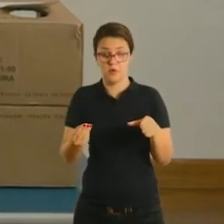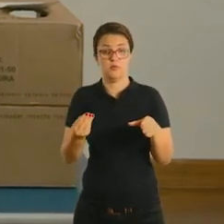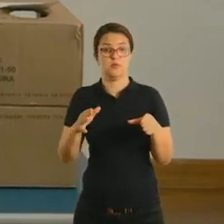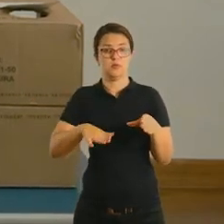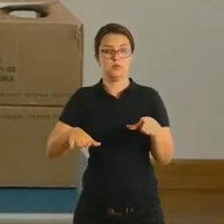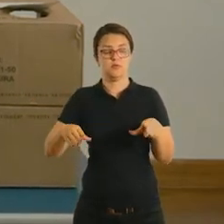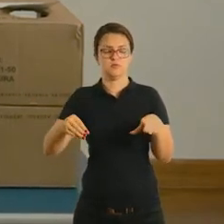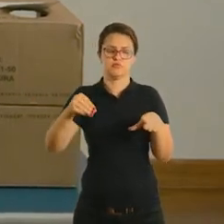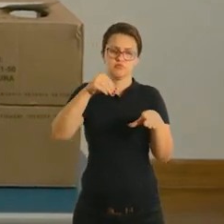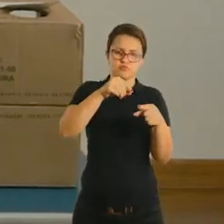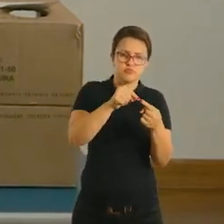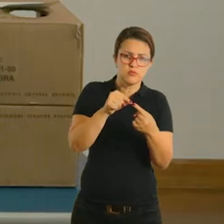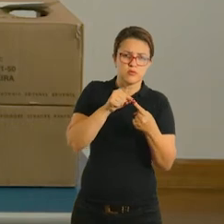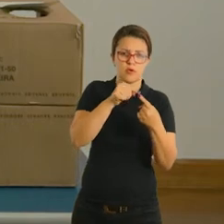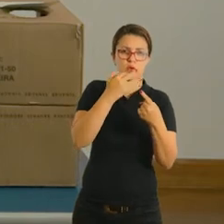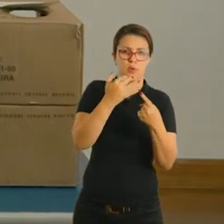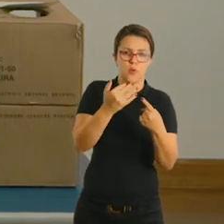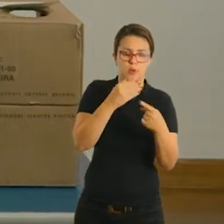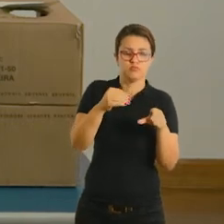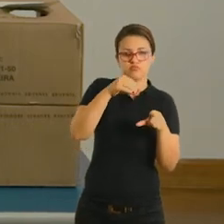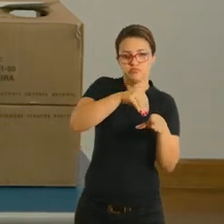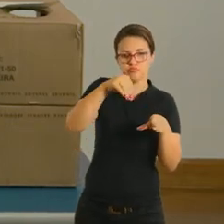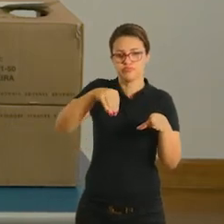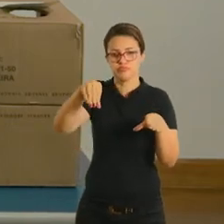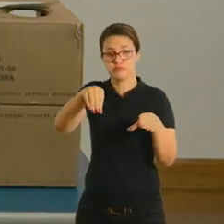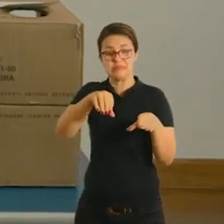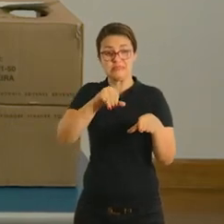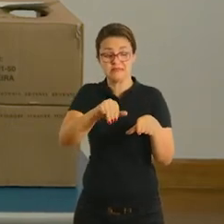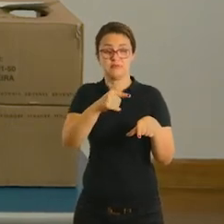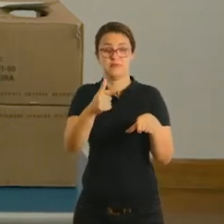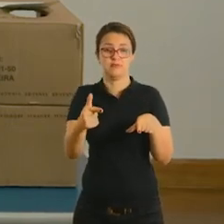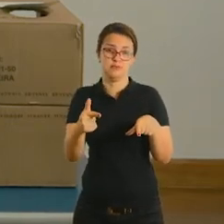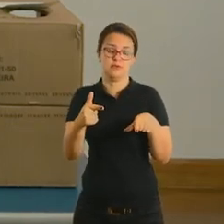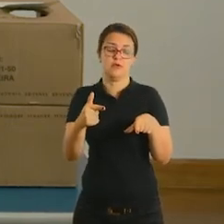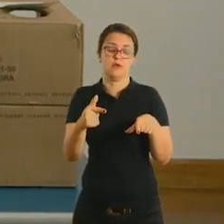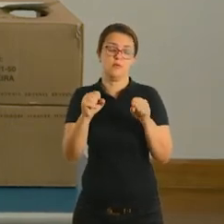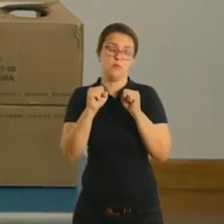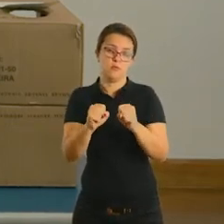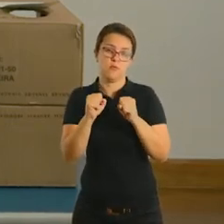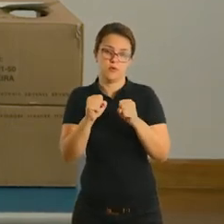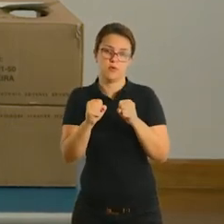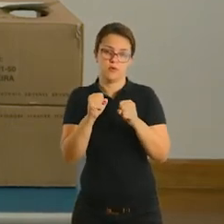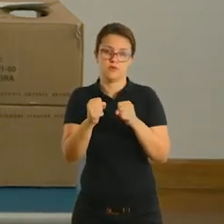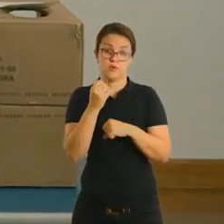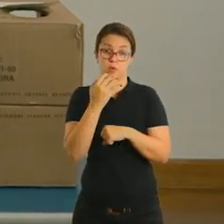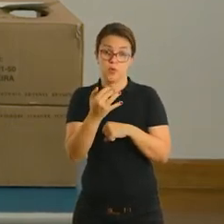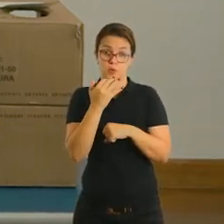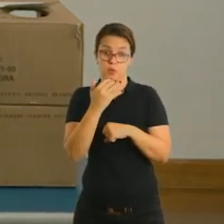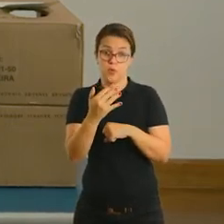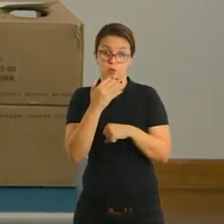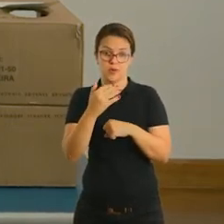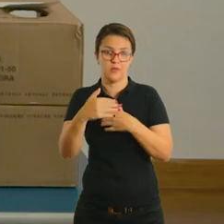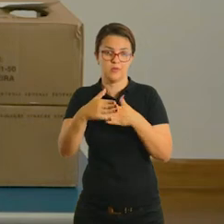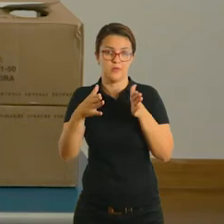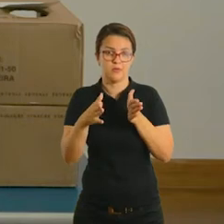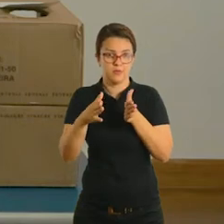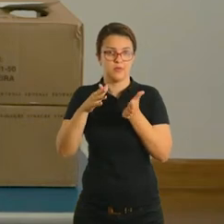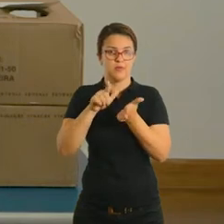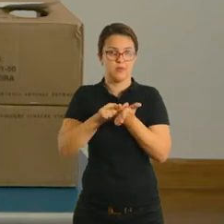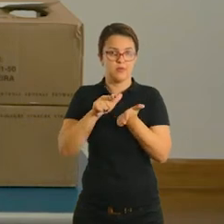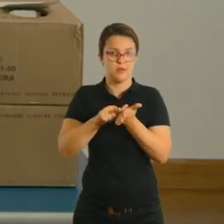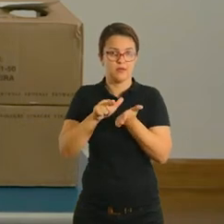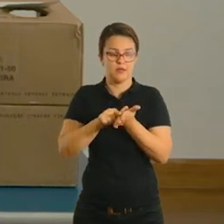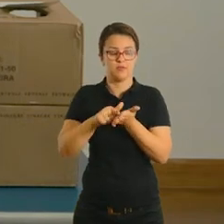do jeitinho dela. Se você não tiver várias tampinhas coloridas, você pode pintar o papelão e cortar em